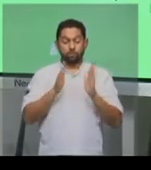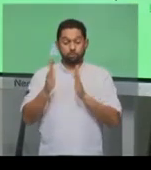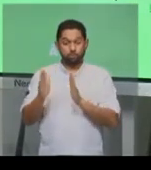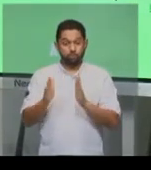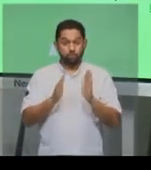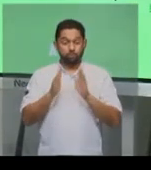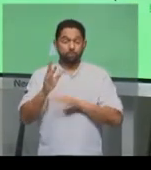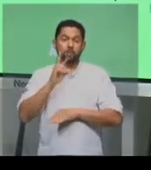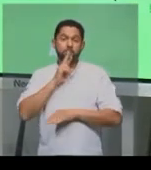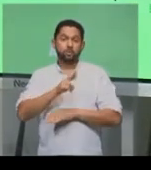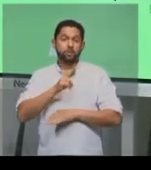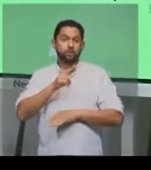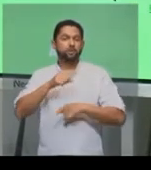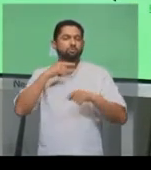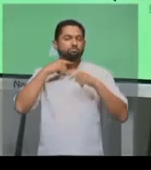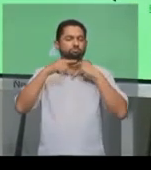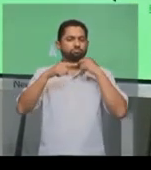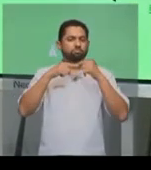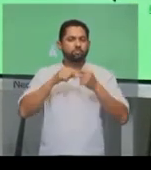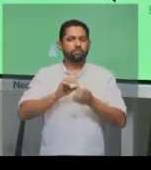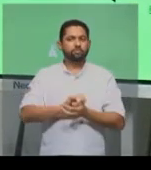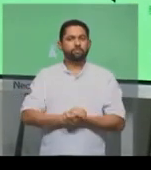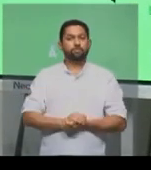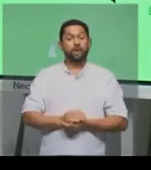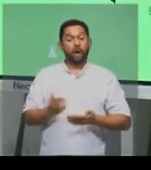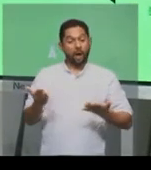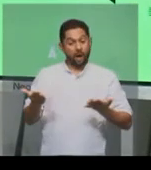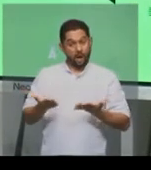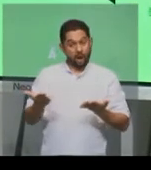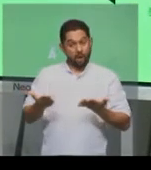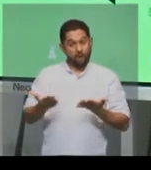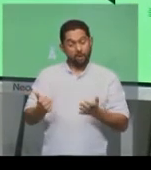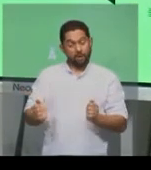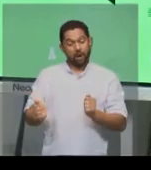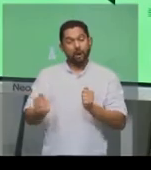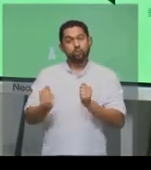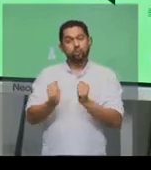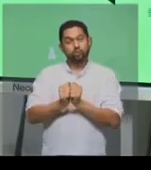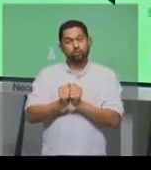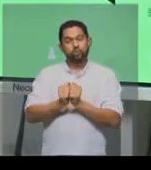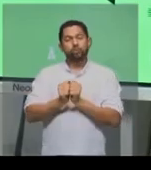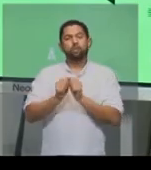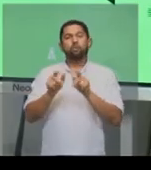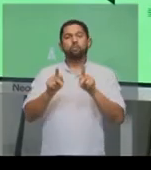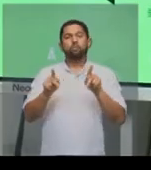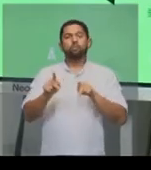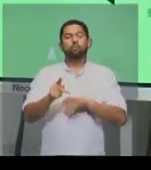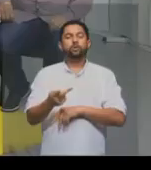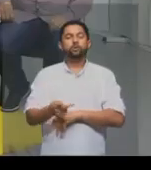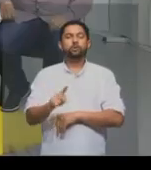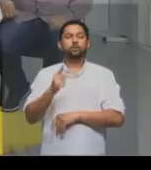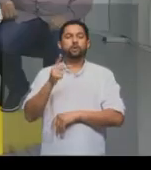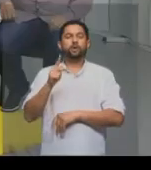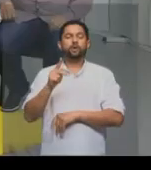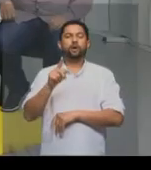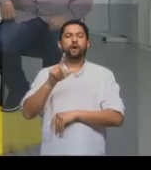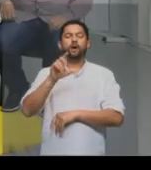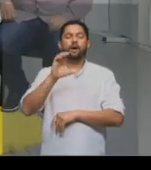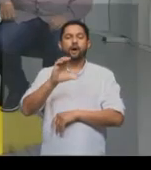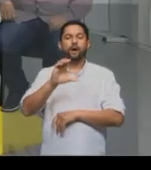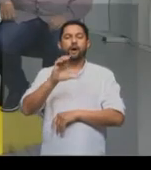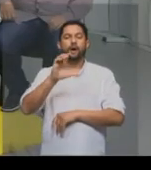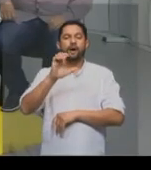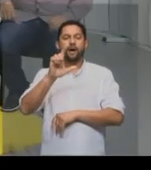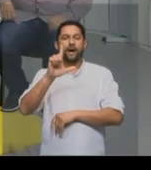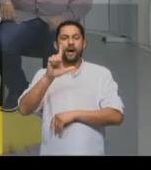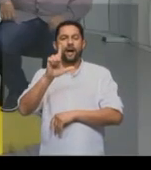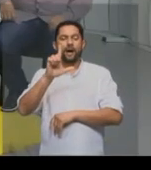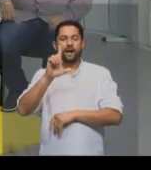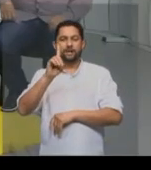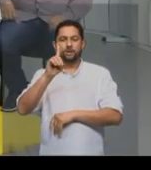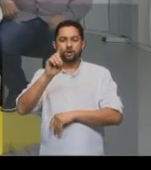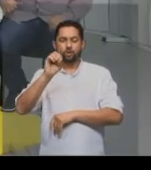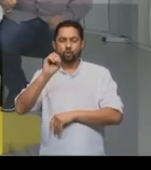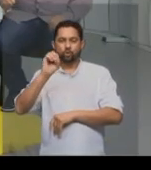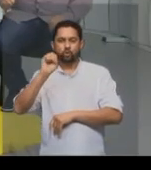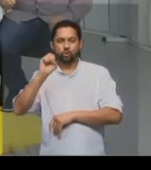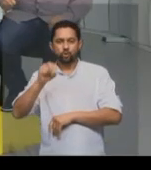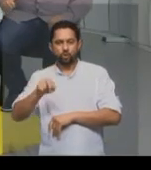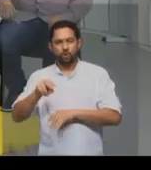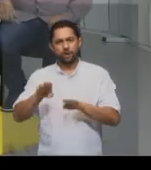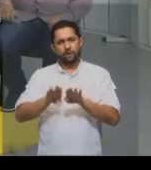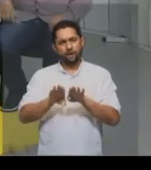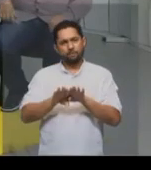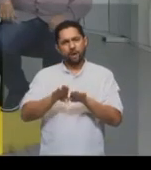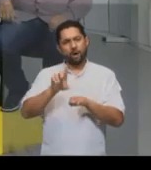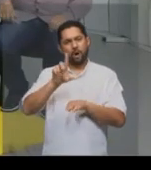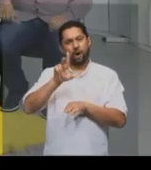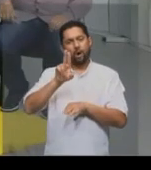Nesse primeiro bloco estão aqui comigo os professores de História, o Clédison Pereira e o Lucas Scarano. Sejam